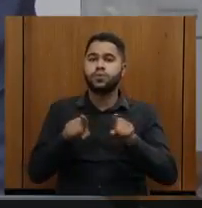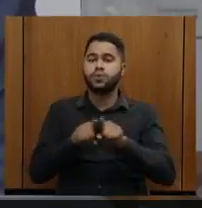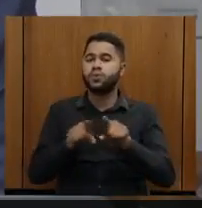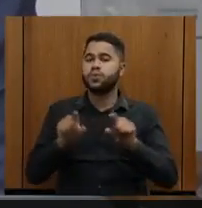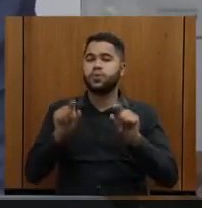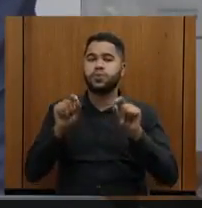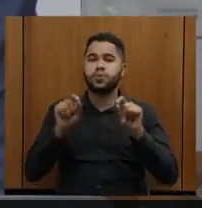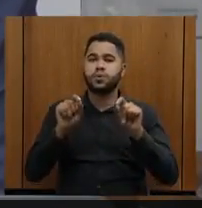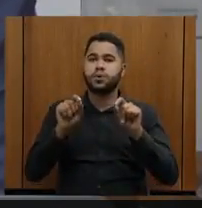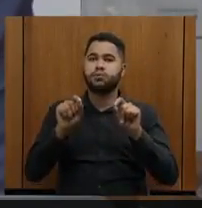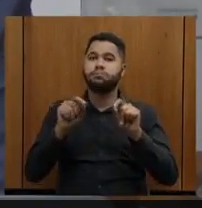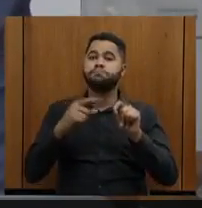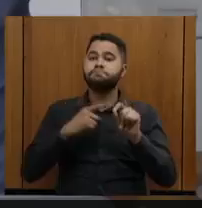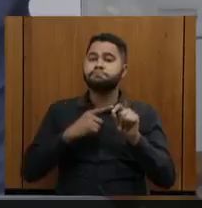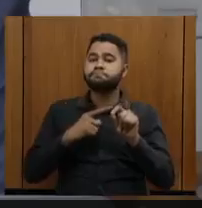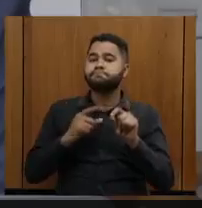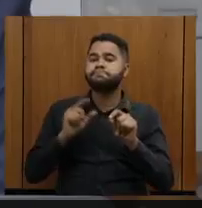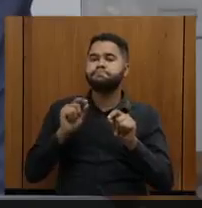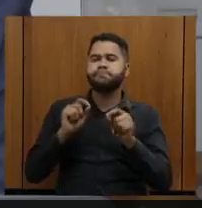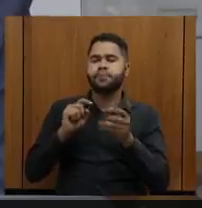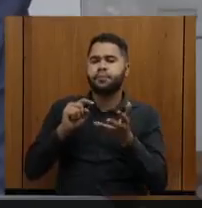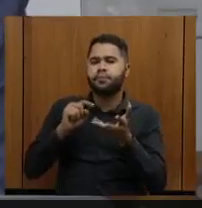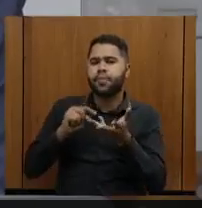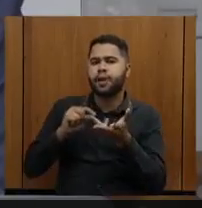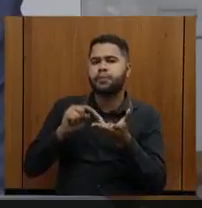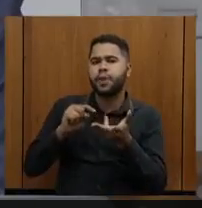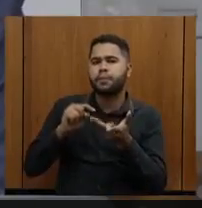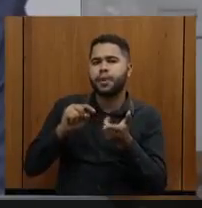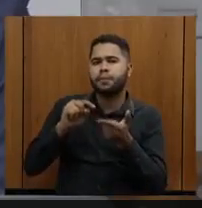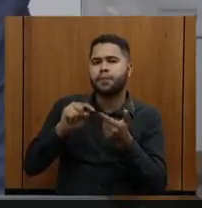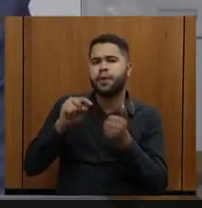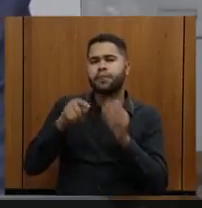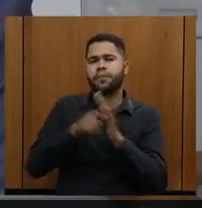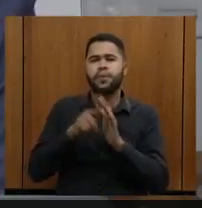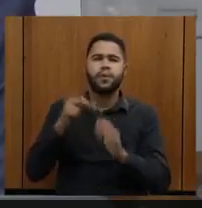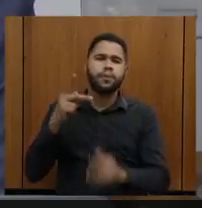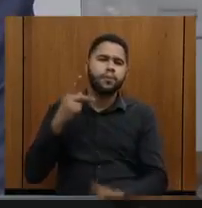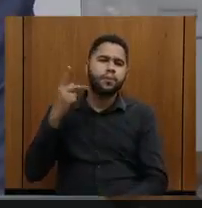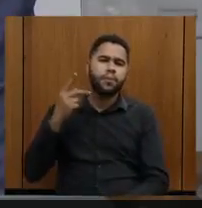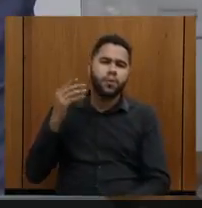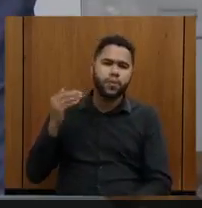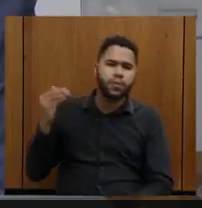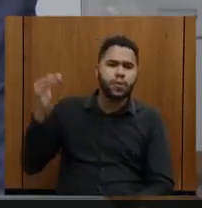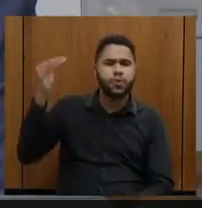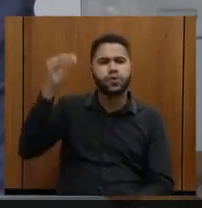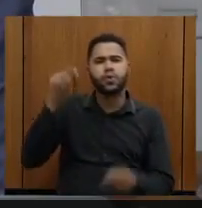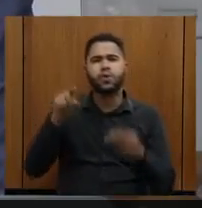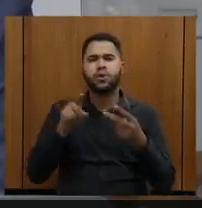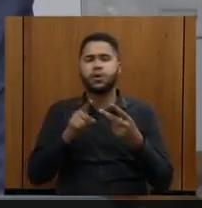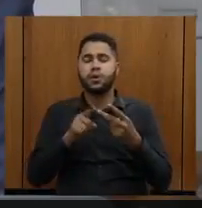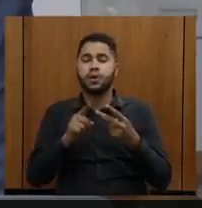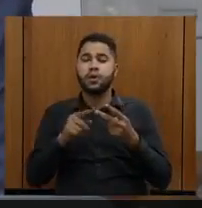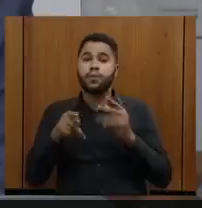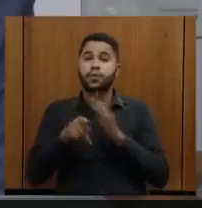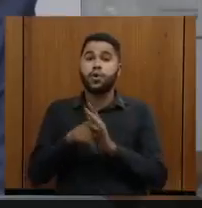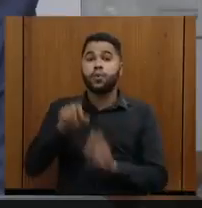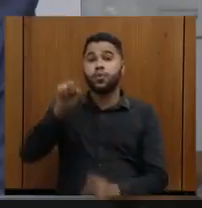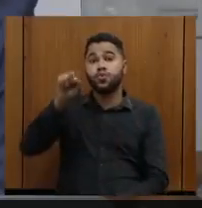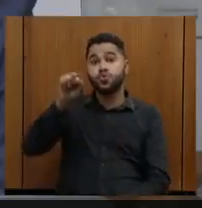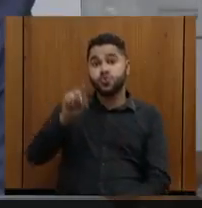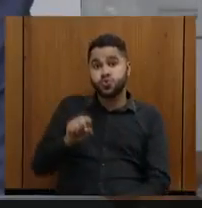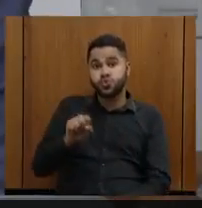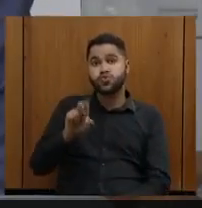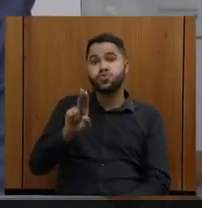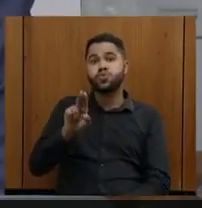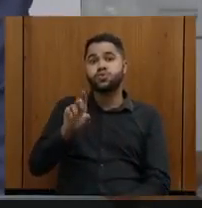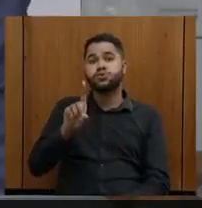que envolveu todos os promotores, procuradores da região sudeste, ou seja,